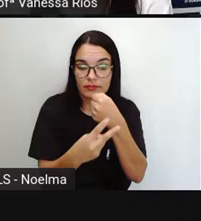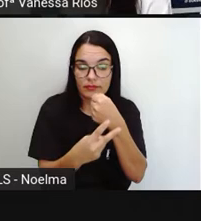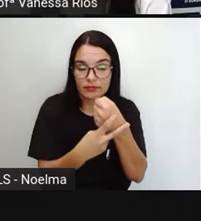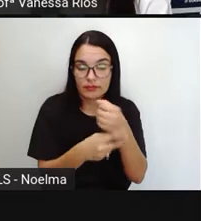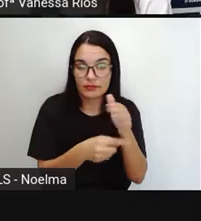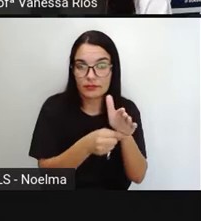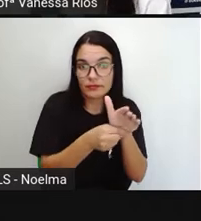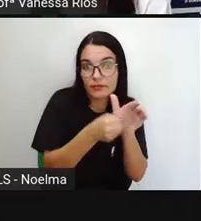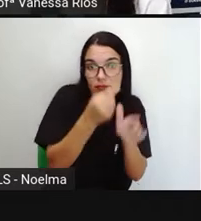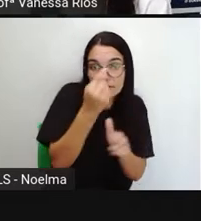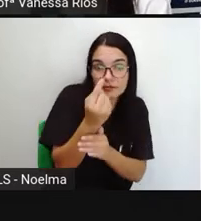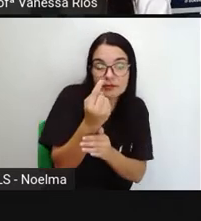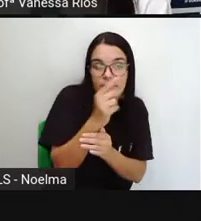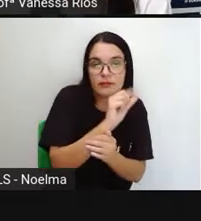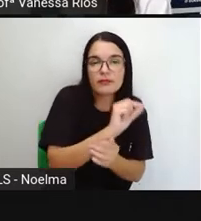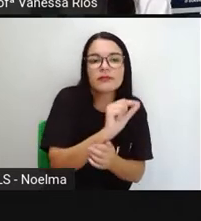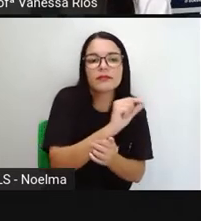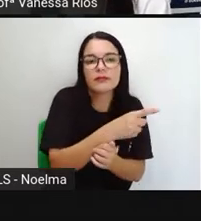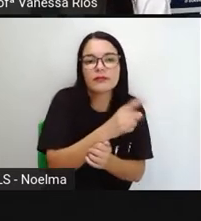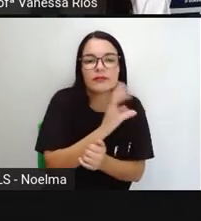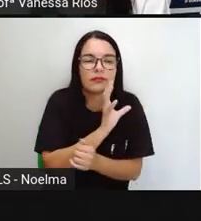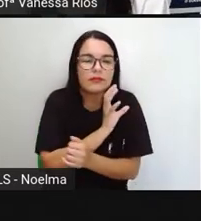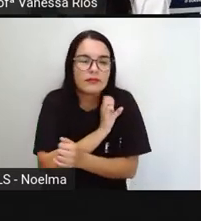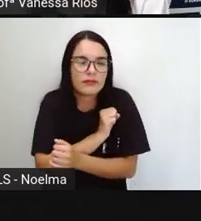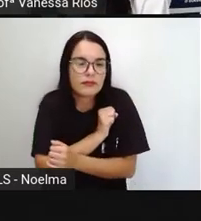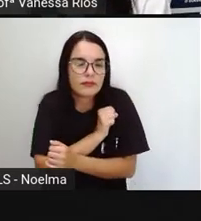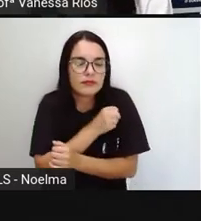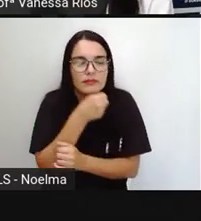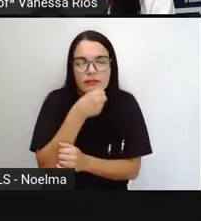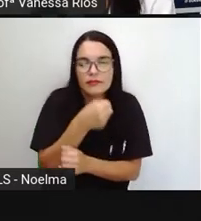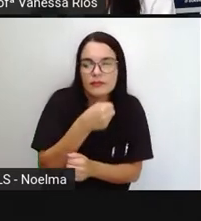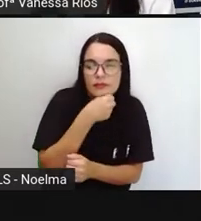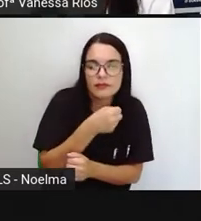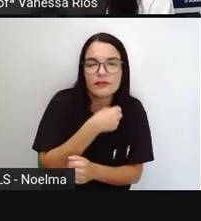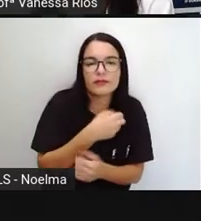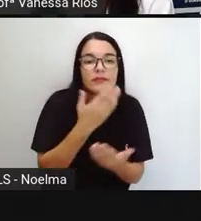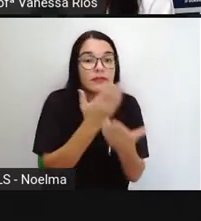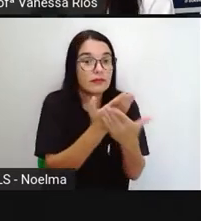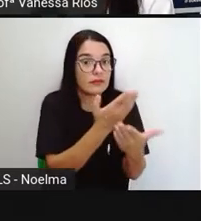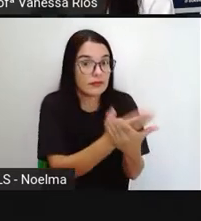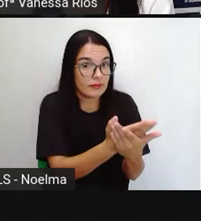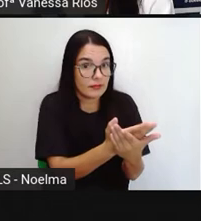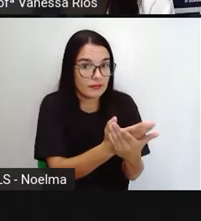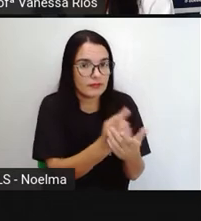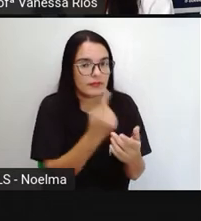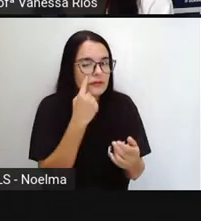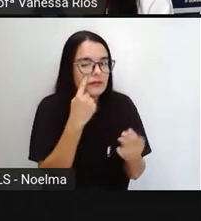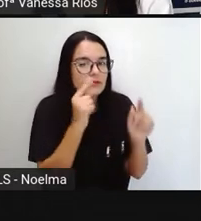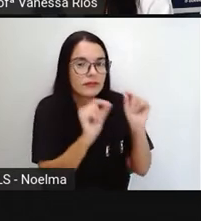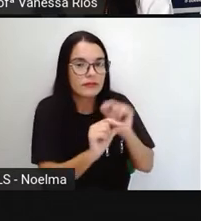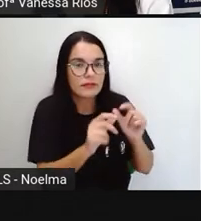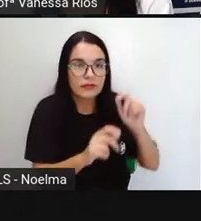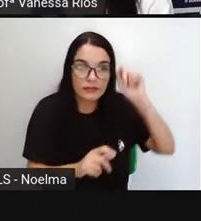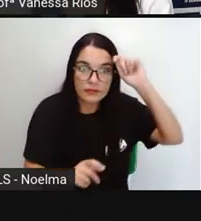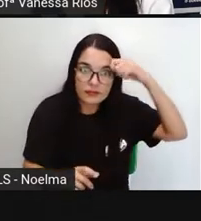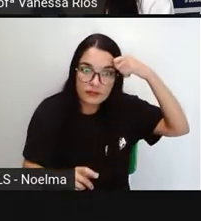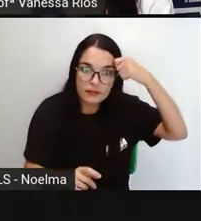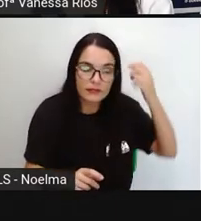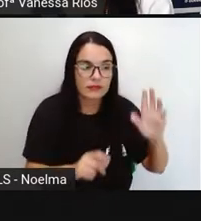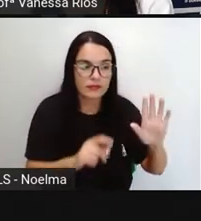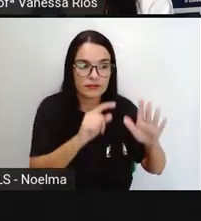conjugação. Então, amar, cantar, estudar. A pró destacou aqui de preto, né? O que seria o radical,